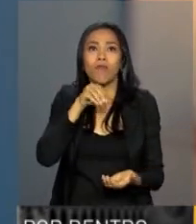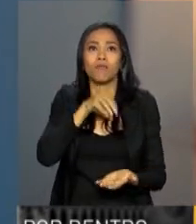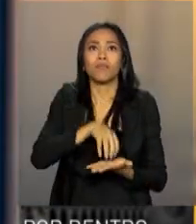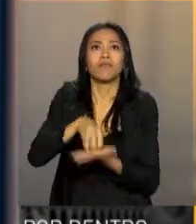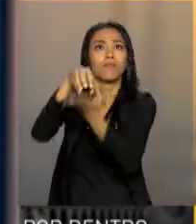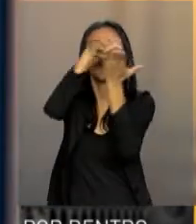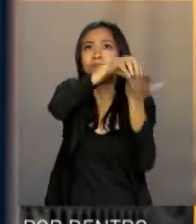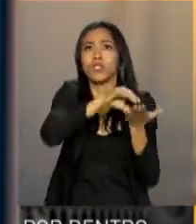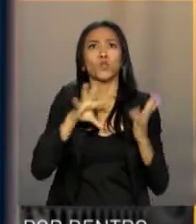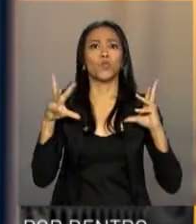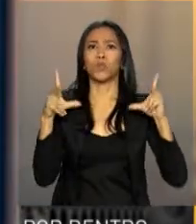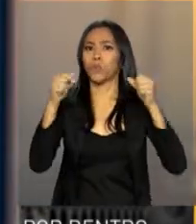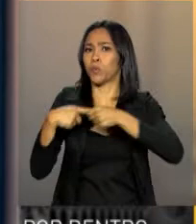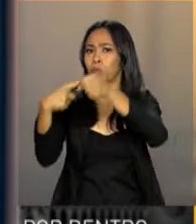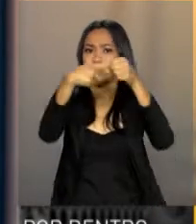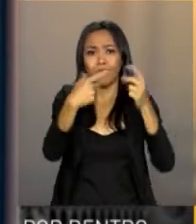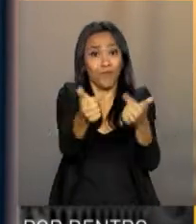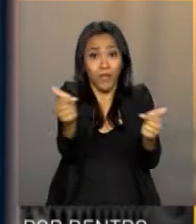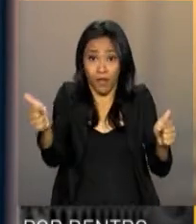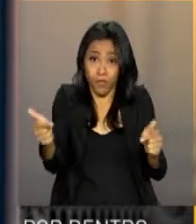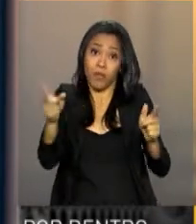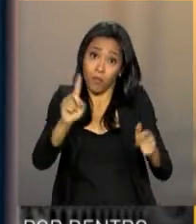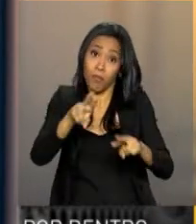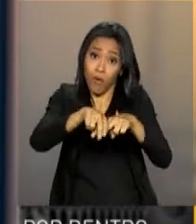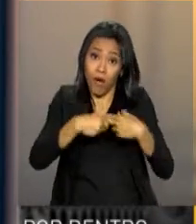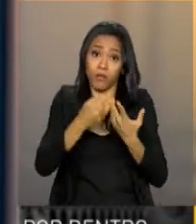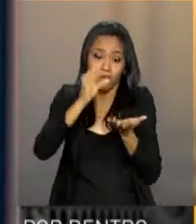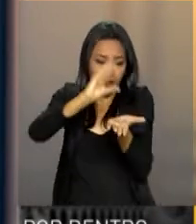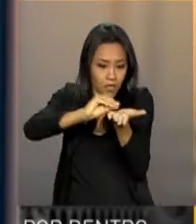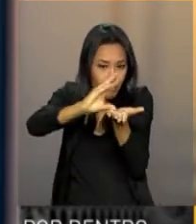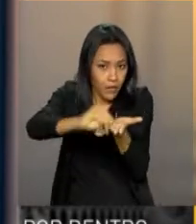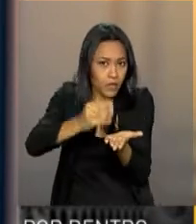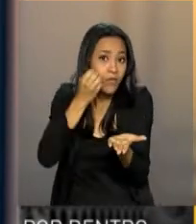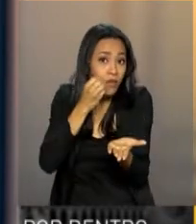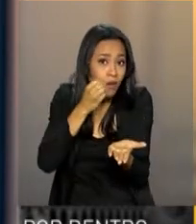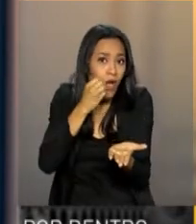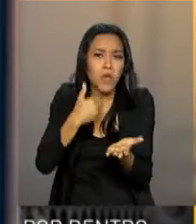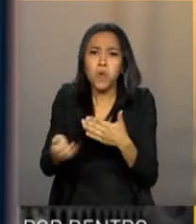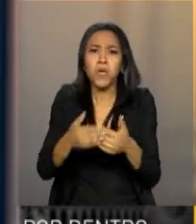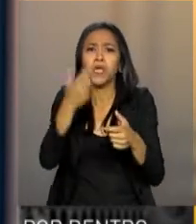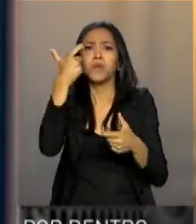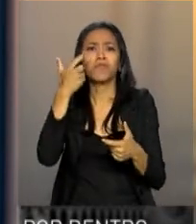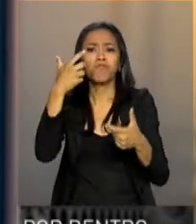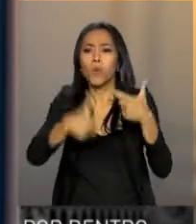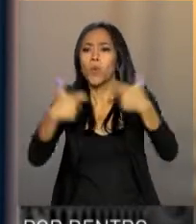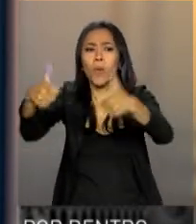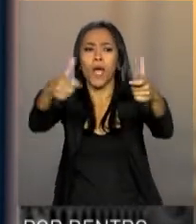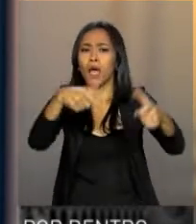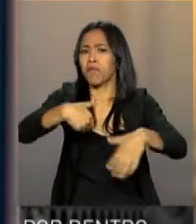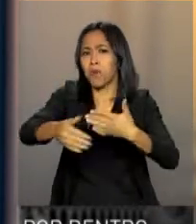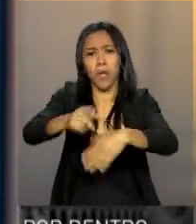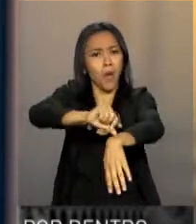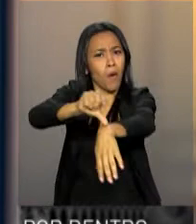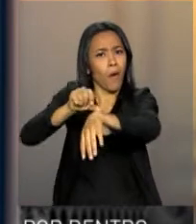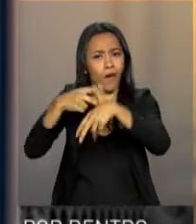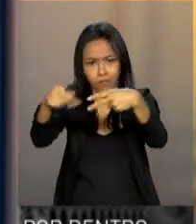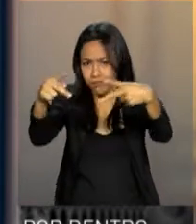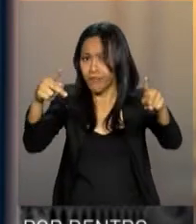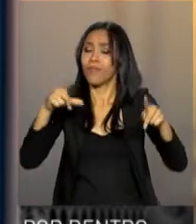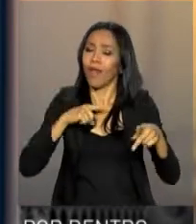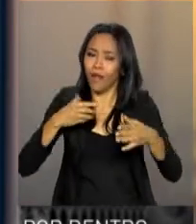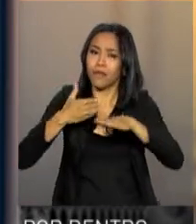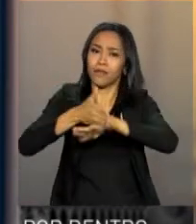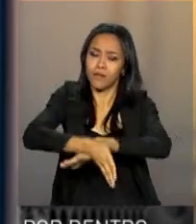os municípios. Através desse aplicativo, o trabalhador, aonde estiver e a hora que ele quiser, ele terá